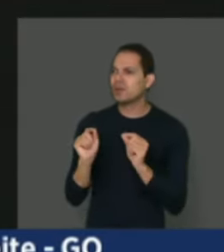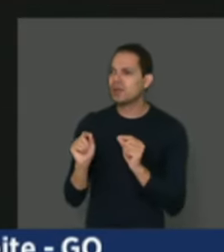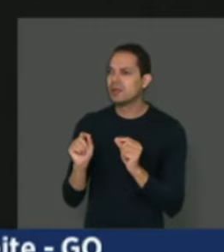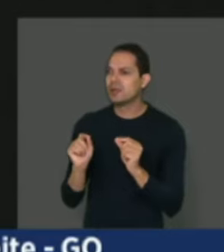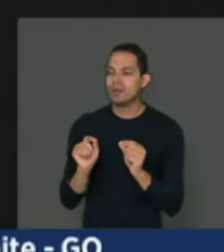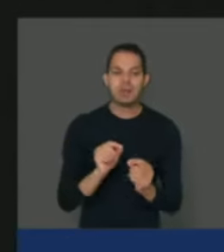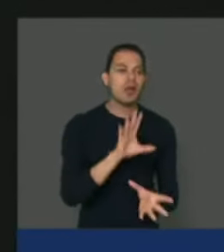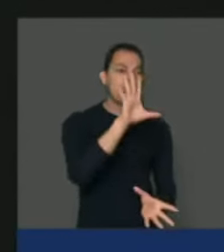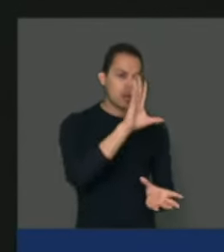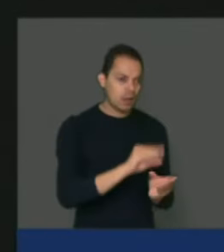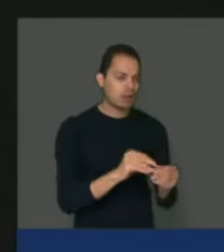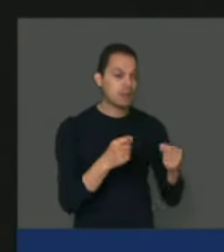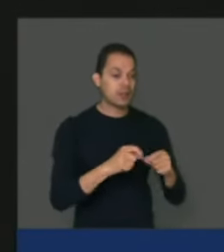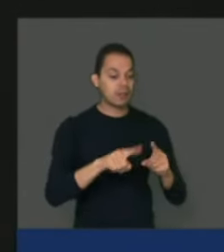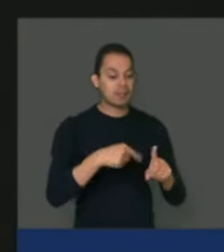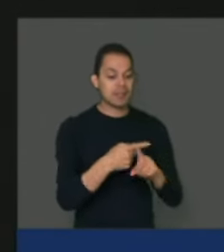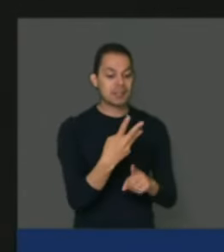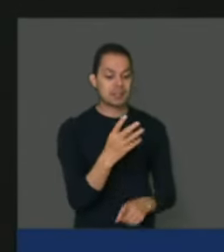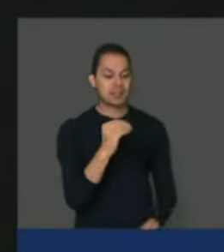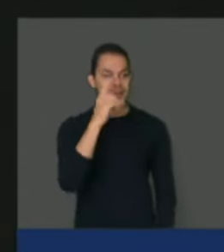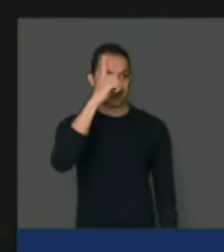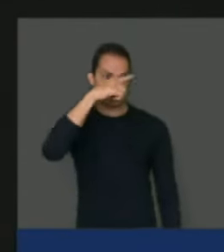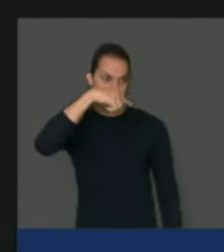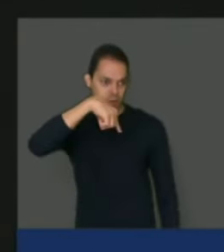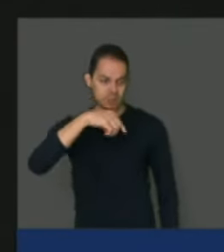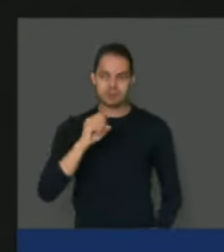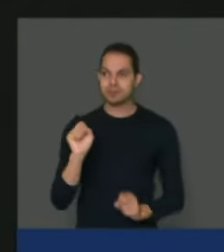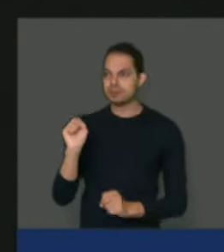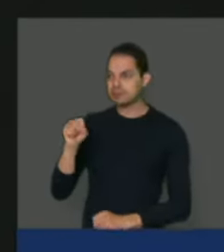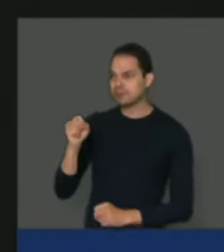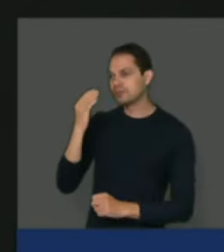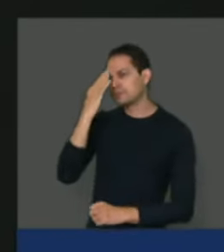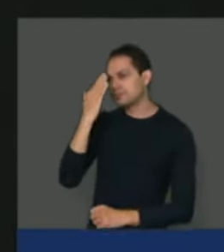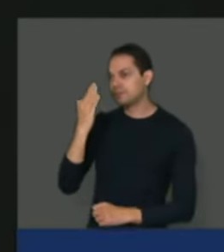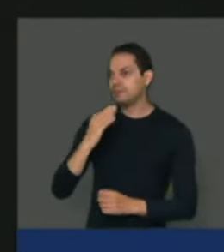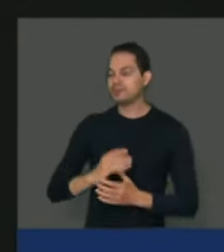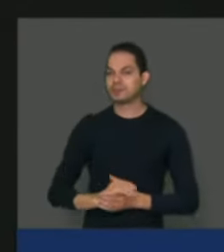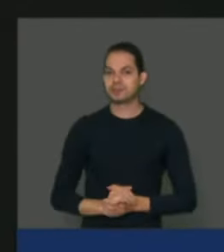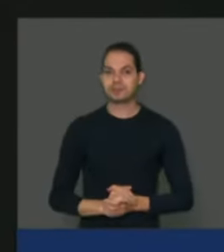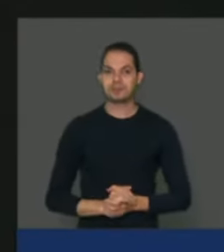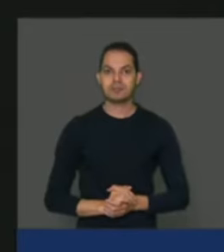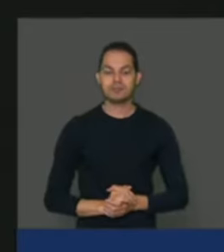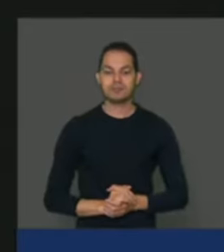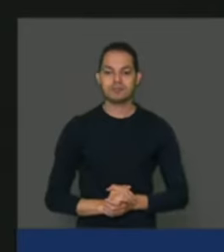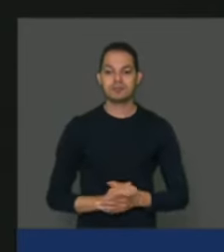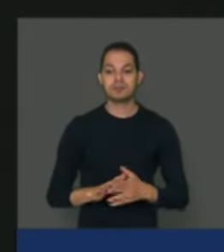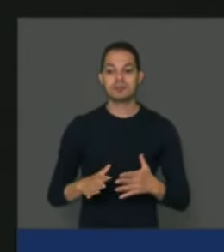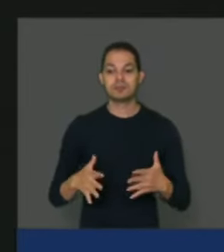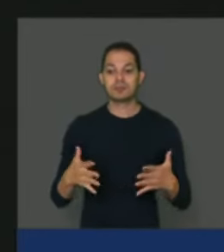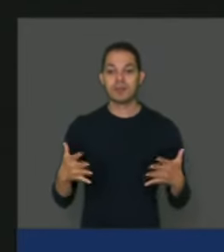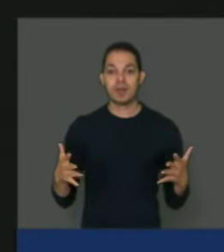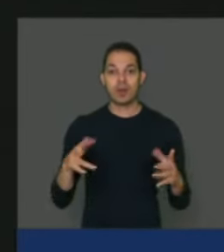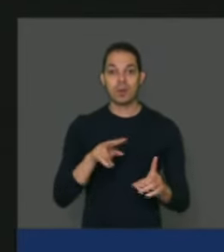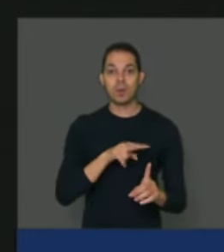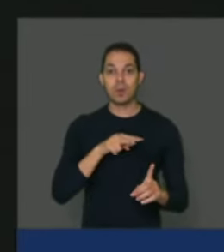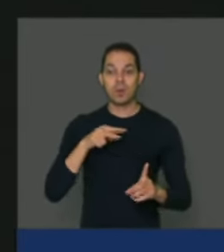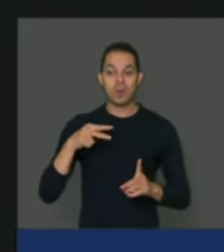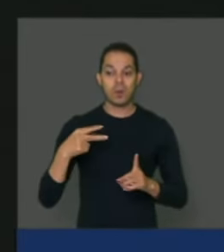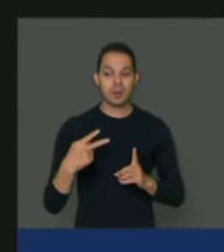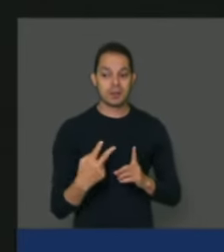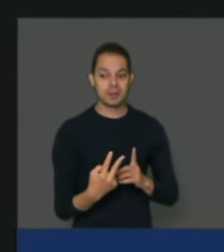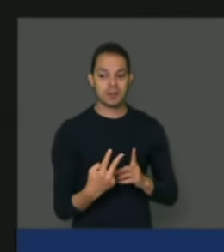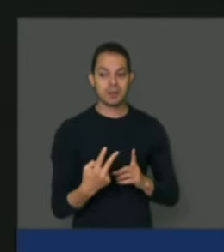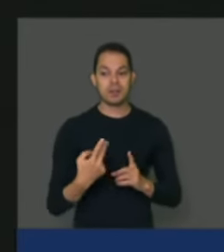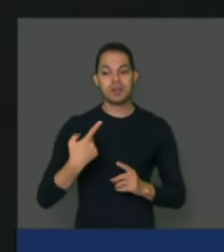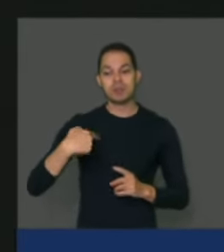concluir, vou lhe dar mais 30 segundos. Sim. Obrigado. Então, com essa visão de nos